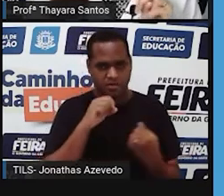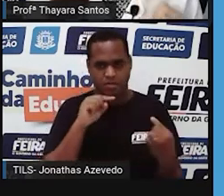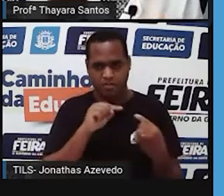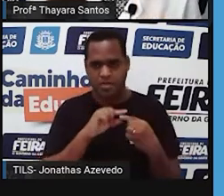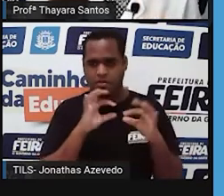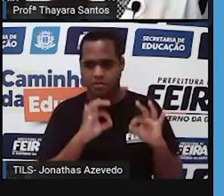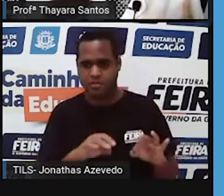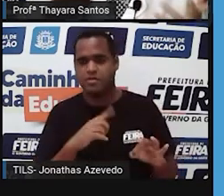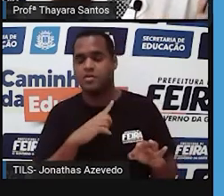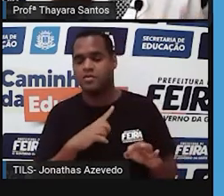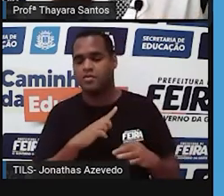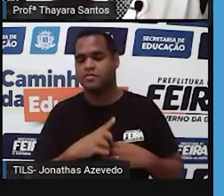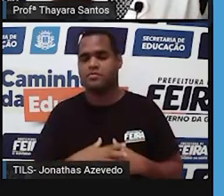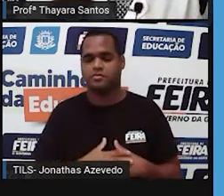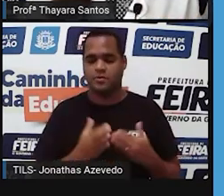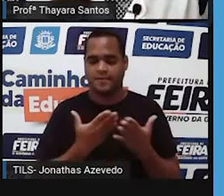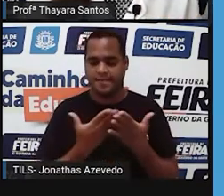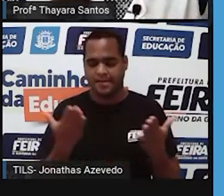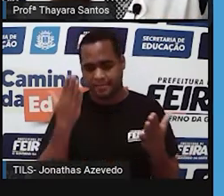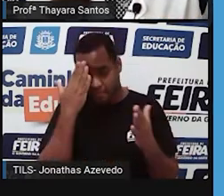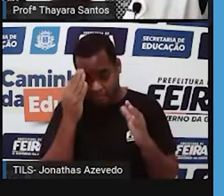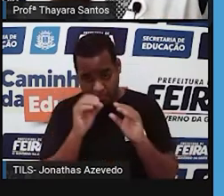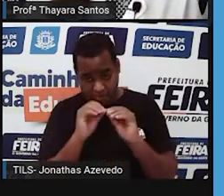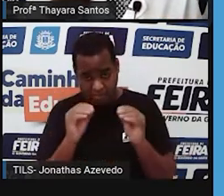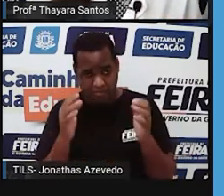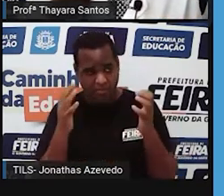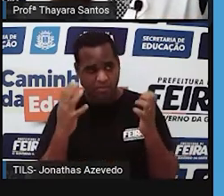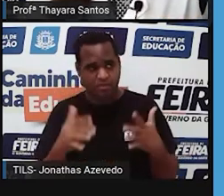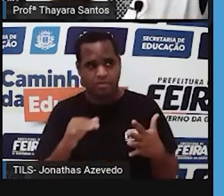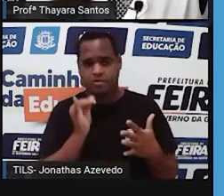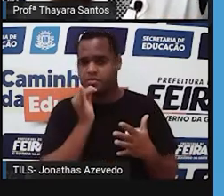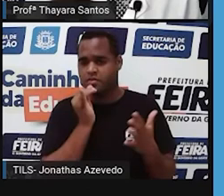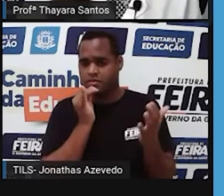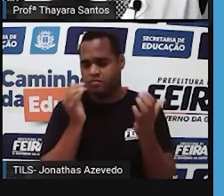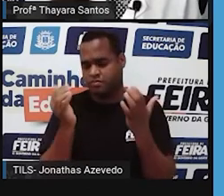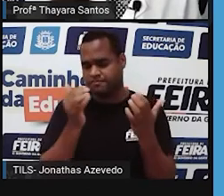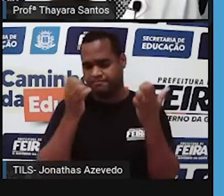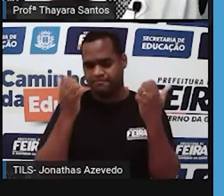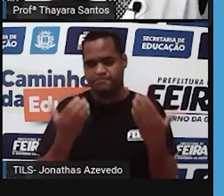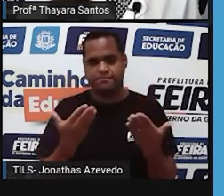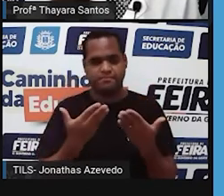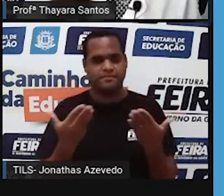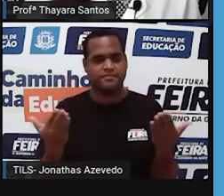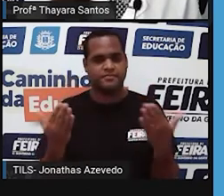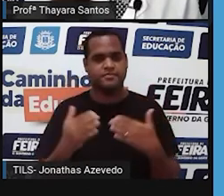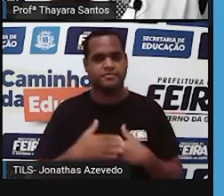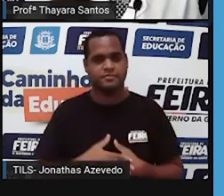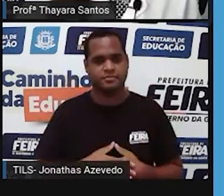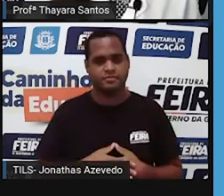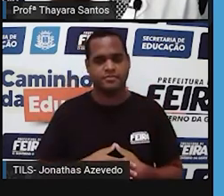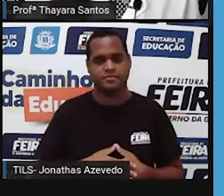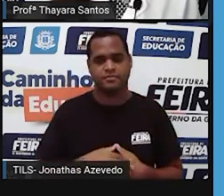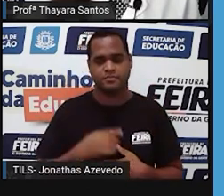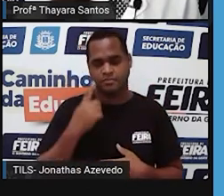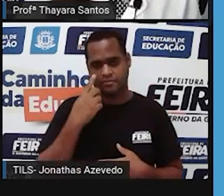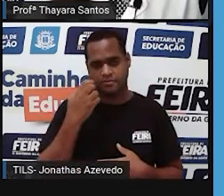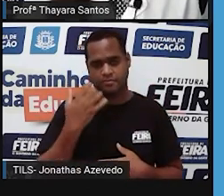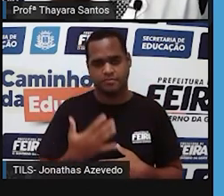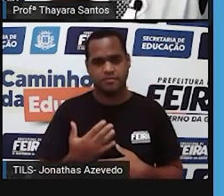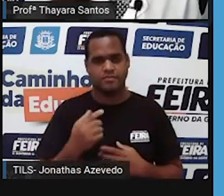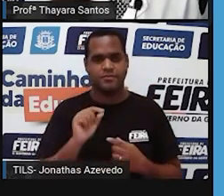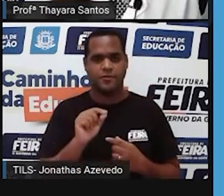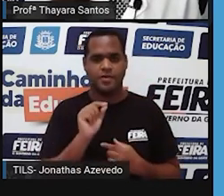do outro. Para vocês entenderem, eu coloquei esse exemplo aqui, ó. Vamos lá. A gente tem aqui, nesse caso,